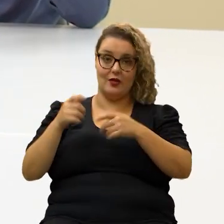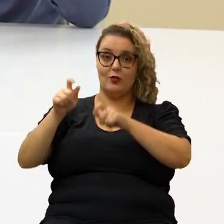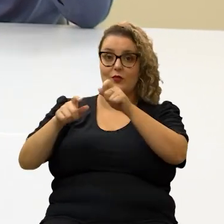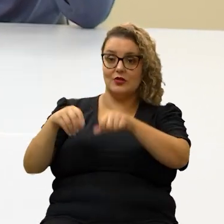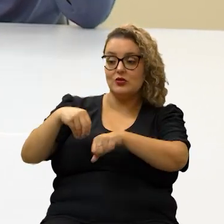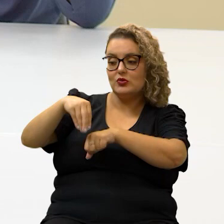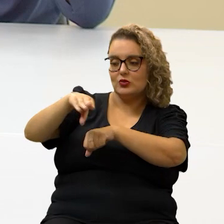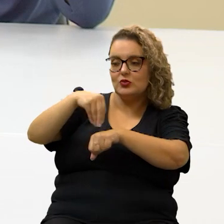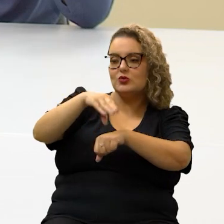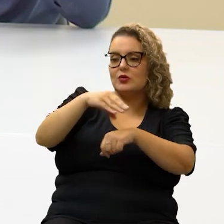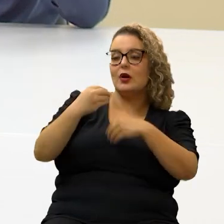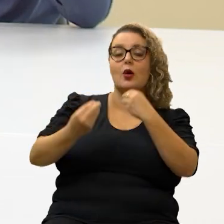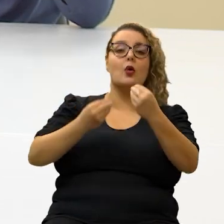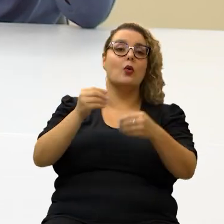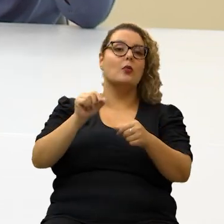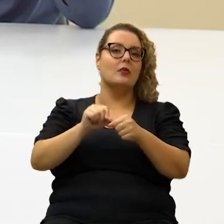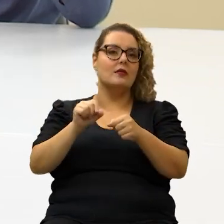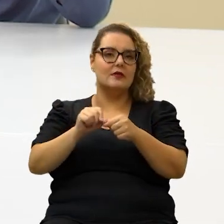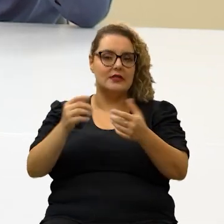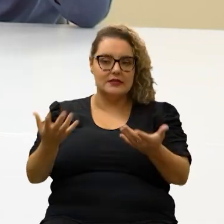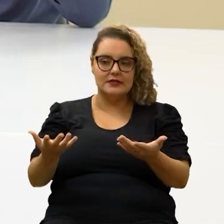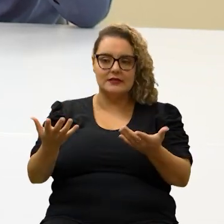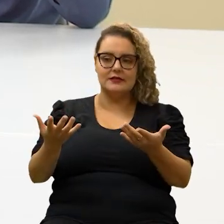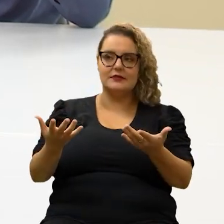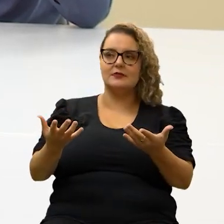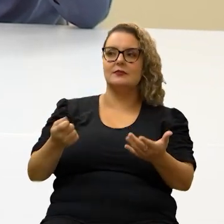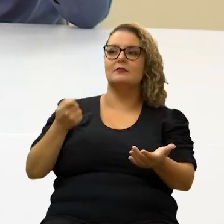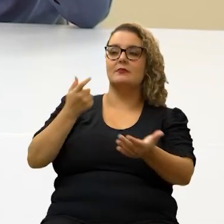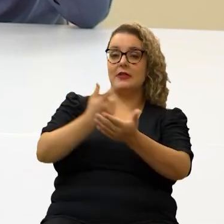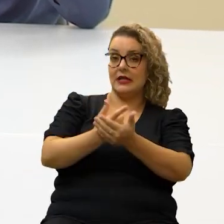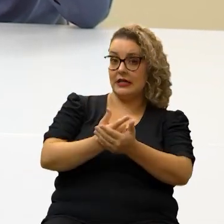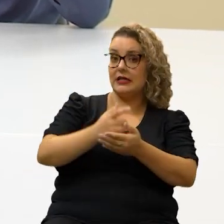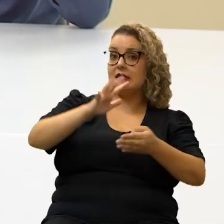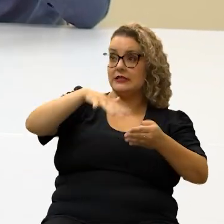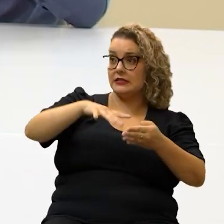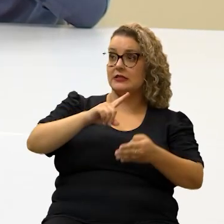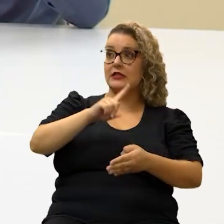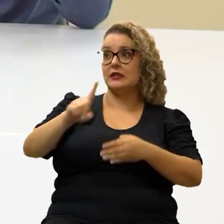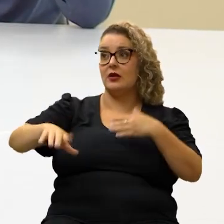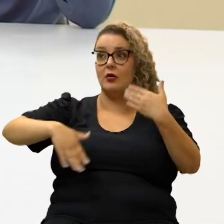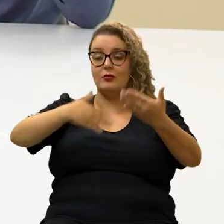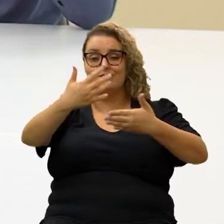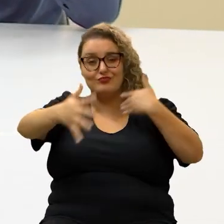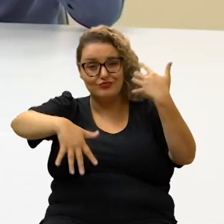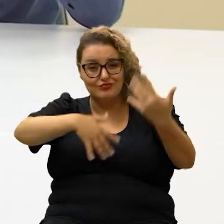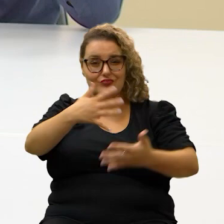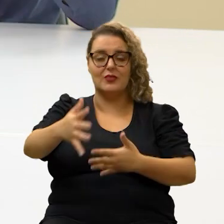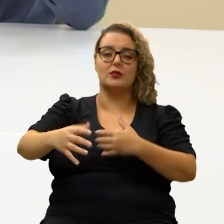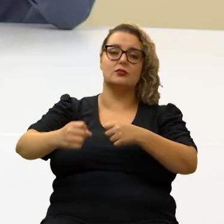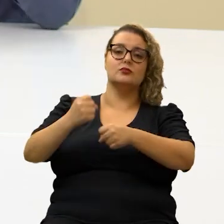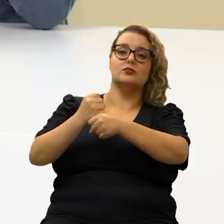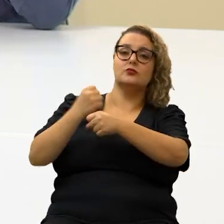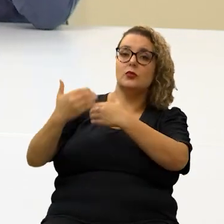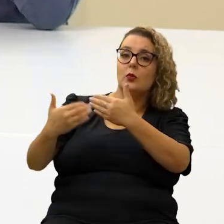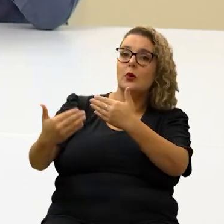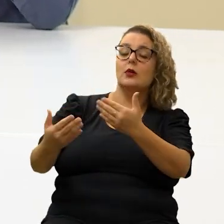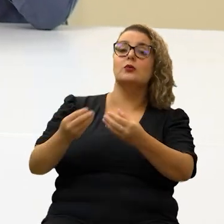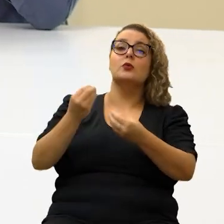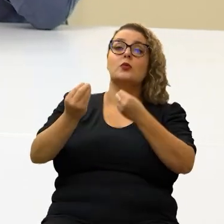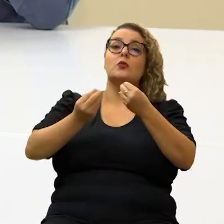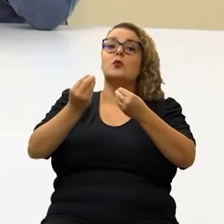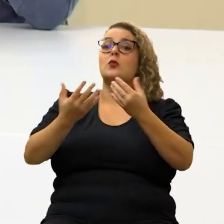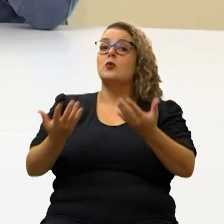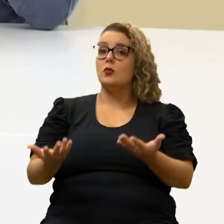o professor que vai trazer dicas para a gente como fazer para pagar essas contas e não ficar atolado ao longo do ano, como a gente pode